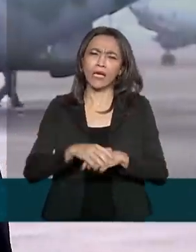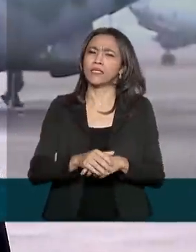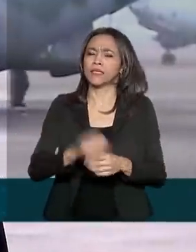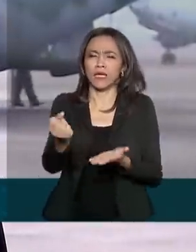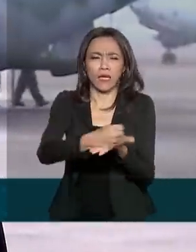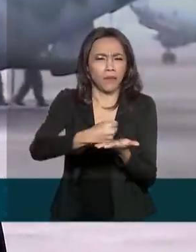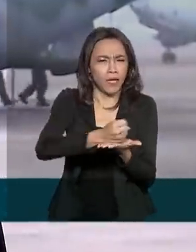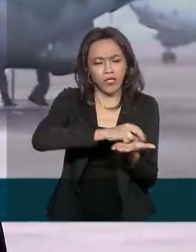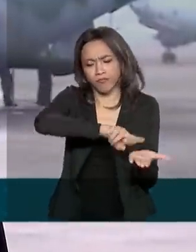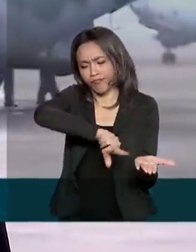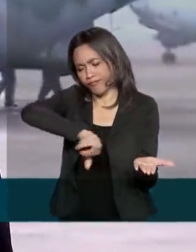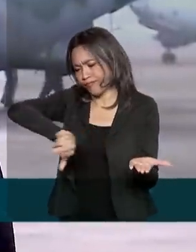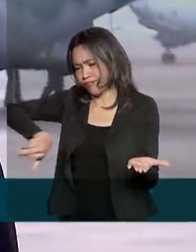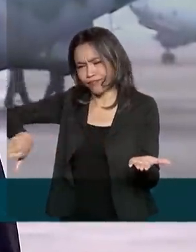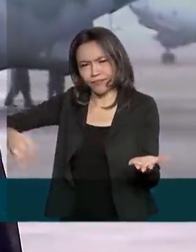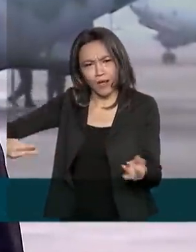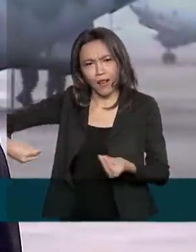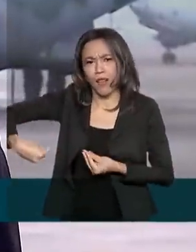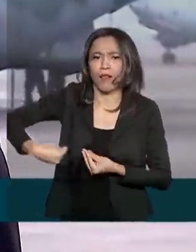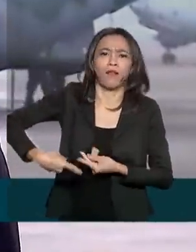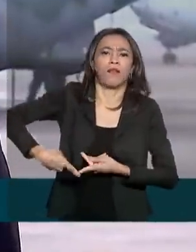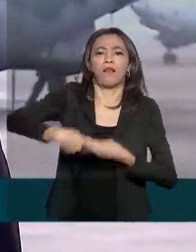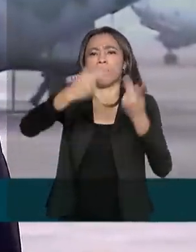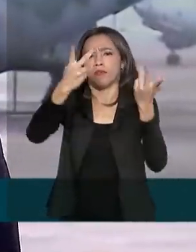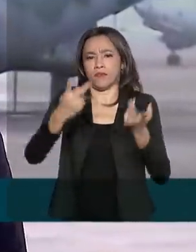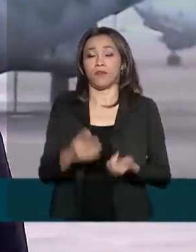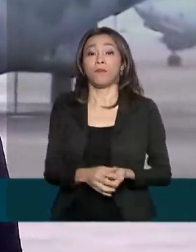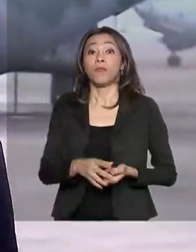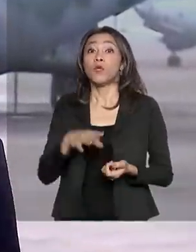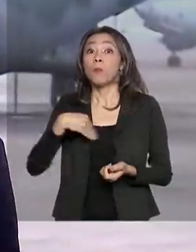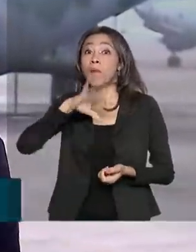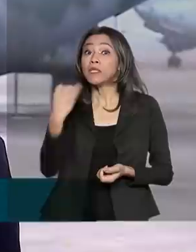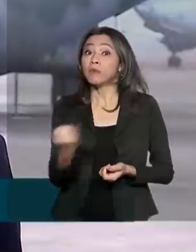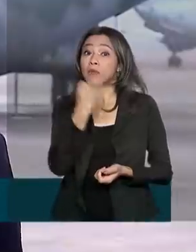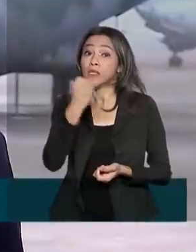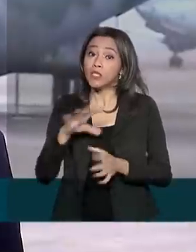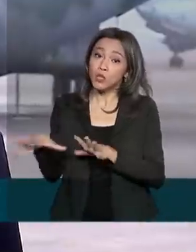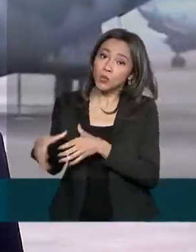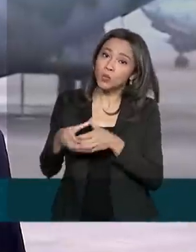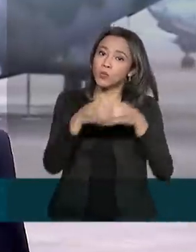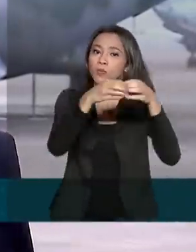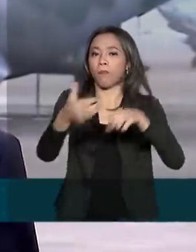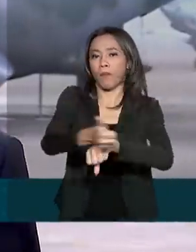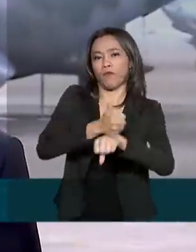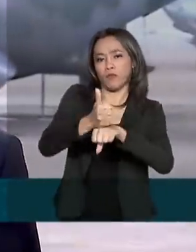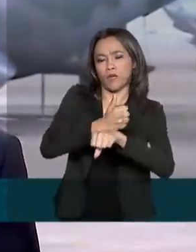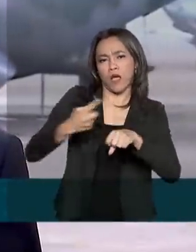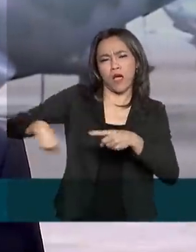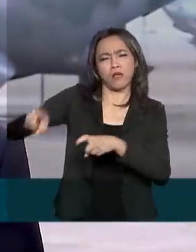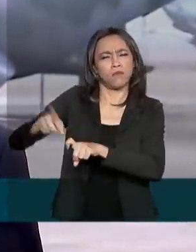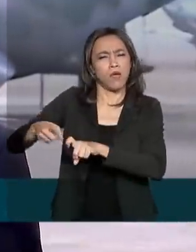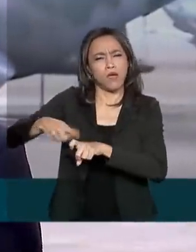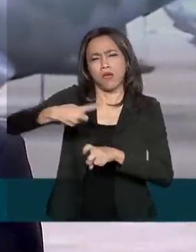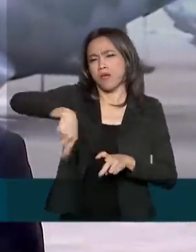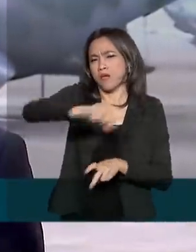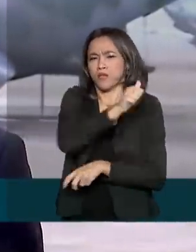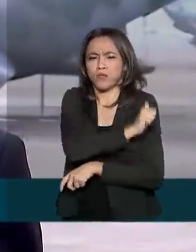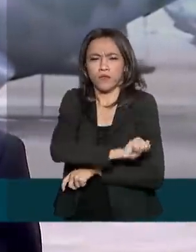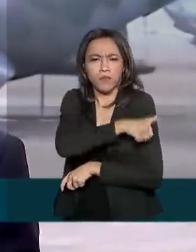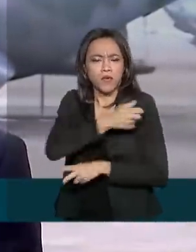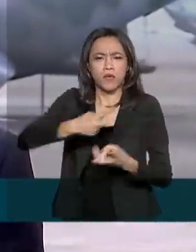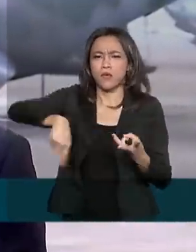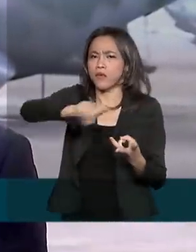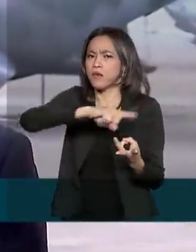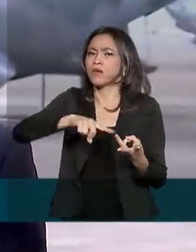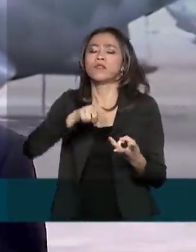medicamentos, enfim. Mas o mais importante, nós estamos levando recursos humanos. São médicos, enfermeiros, técnicos de enfermagem,